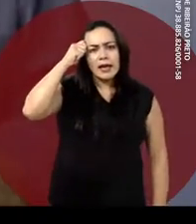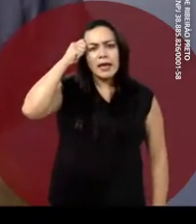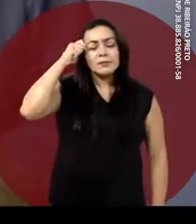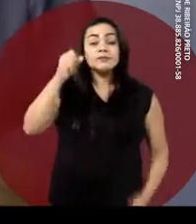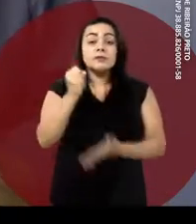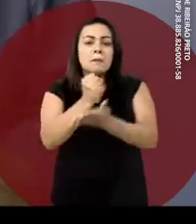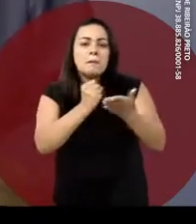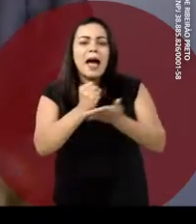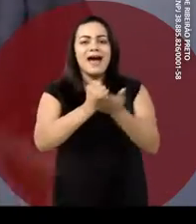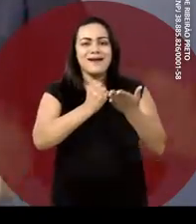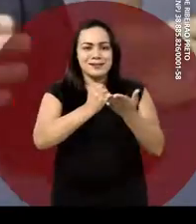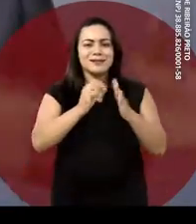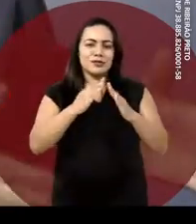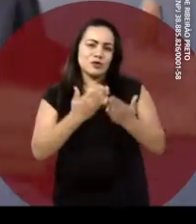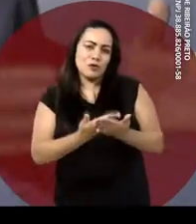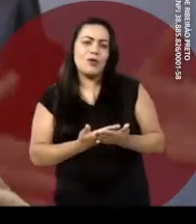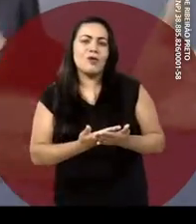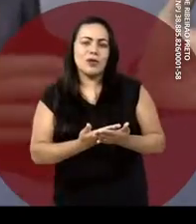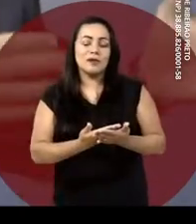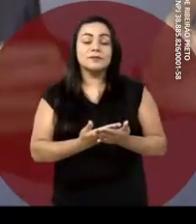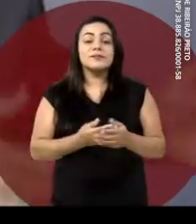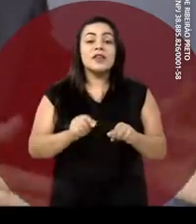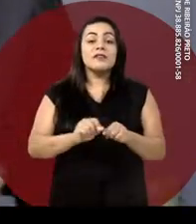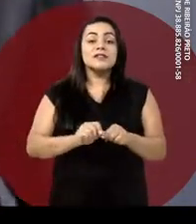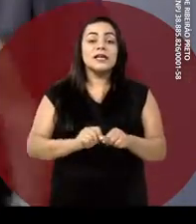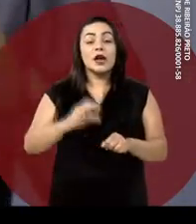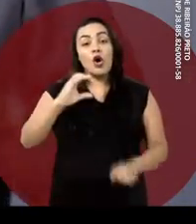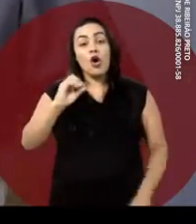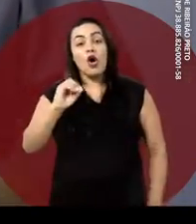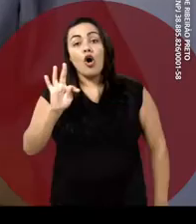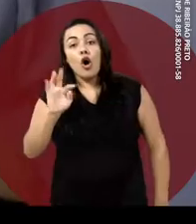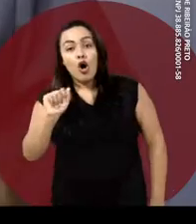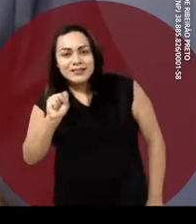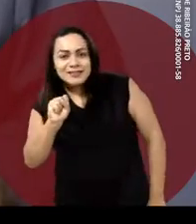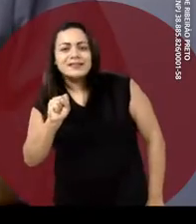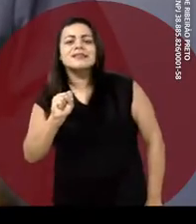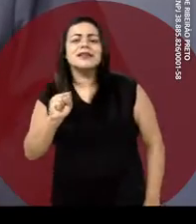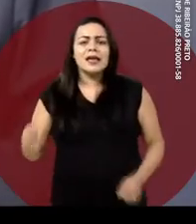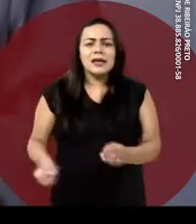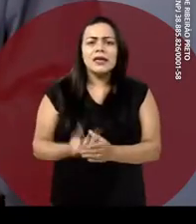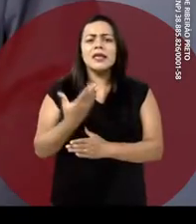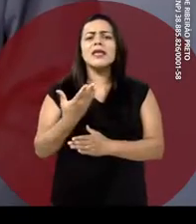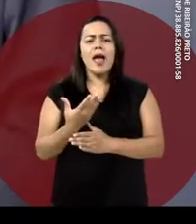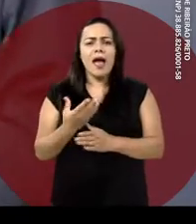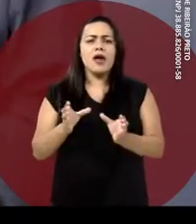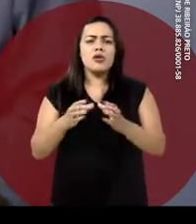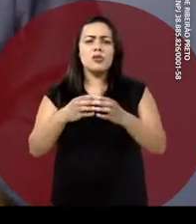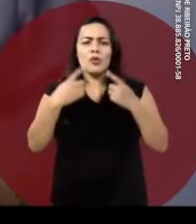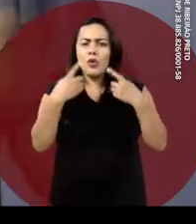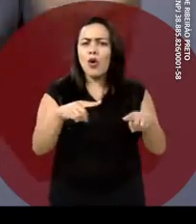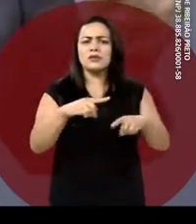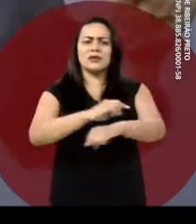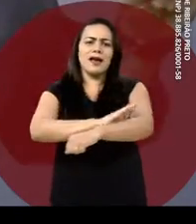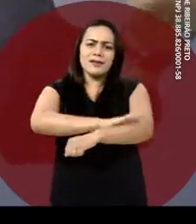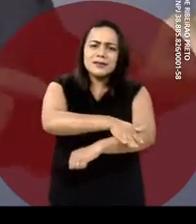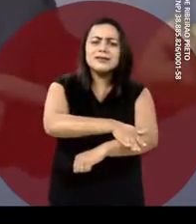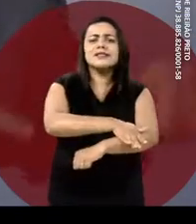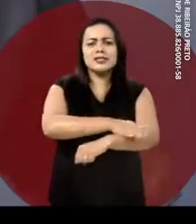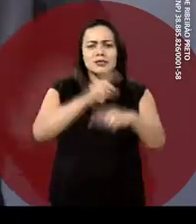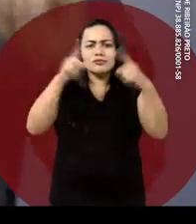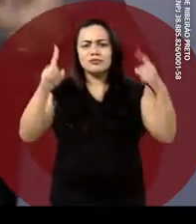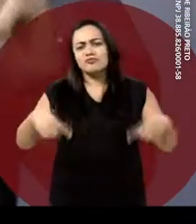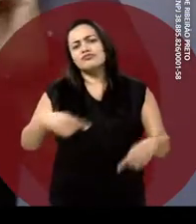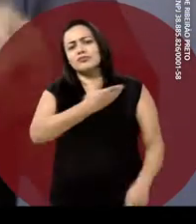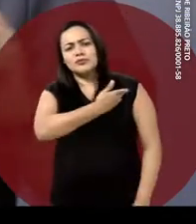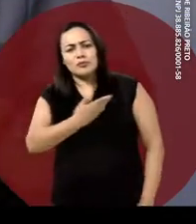-brasileira no ensino básico. Vamos efetivar a lei de cotas, adotar ações afirmativas de combate ao racismo dos órgãos